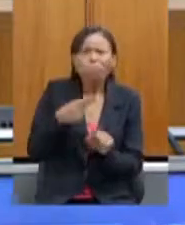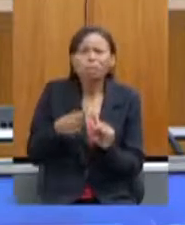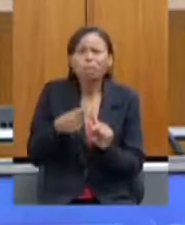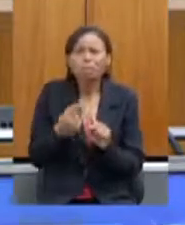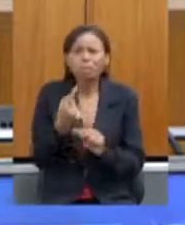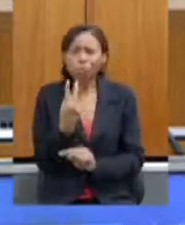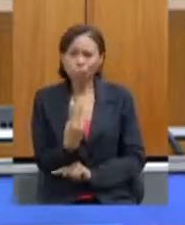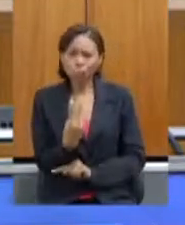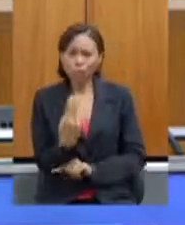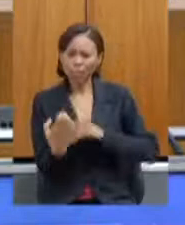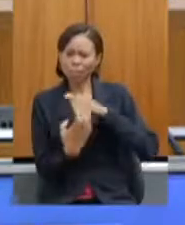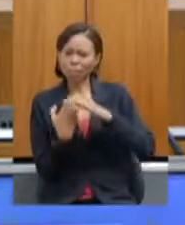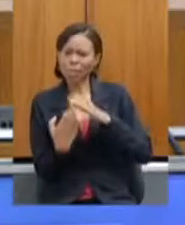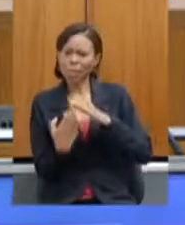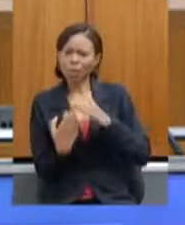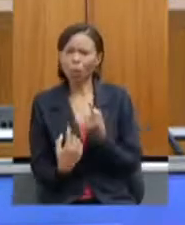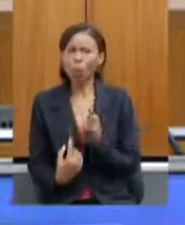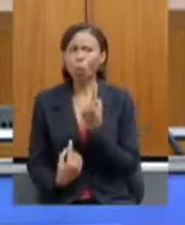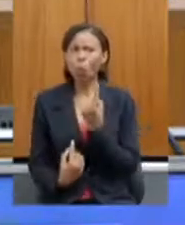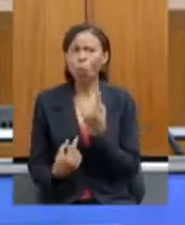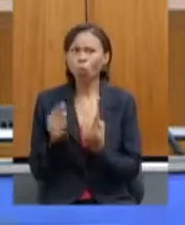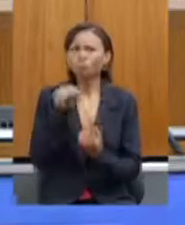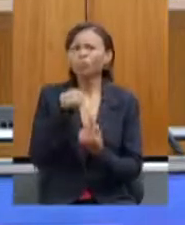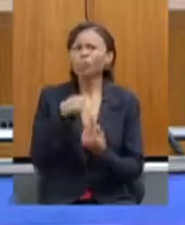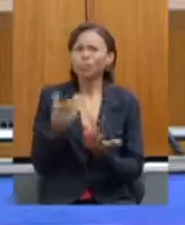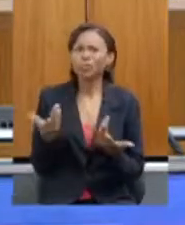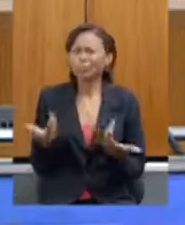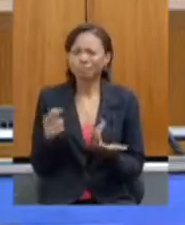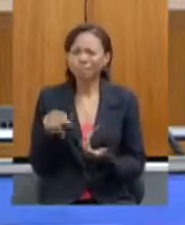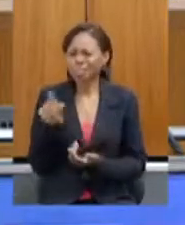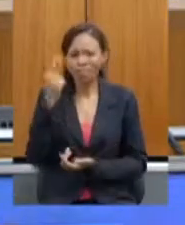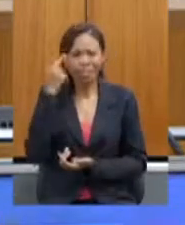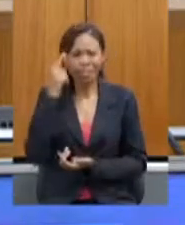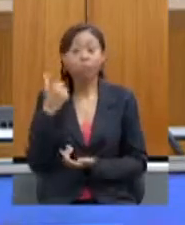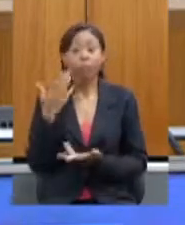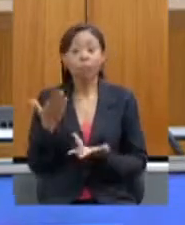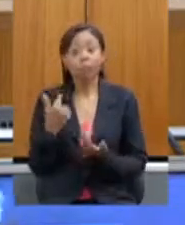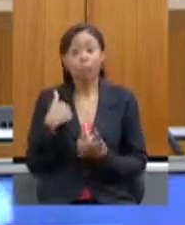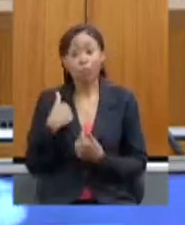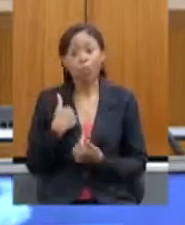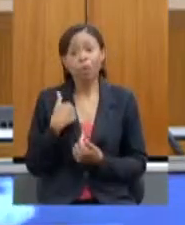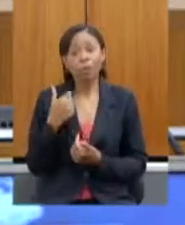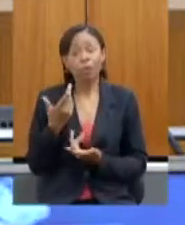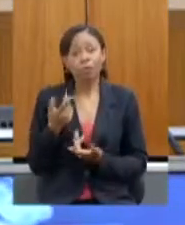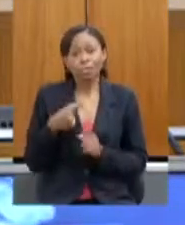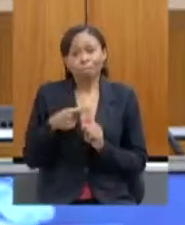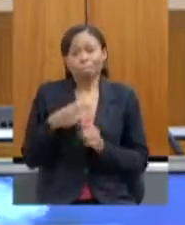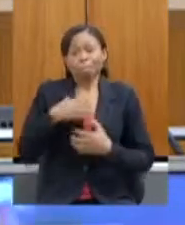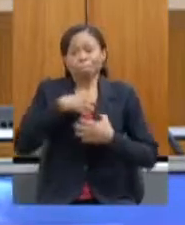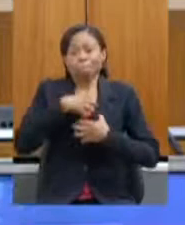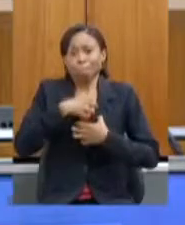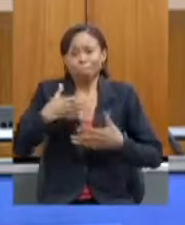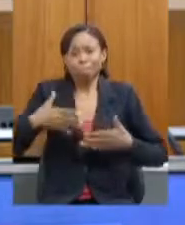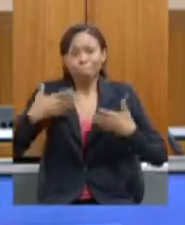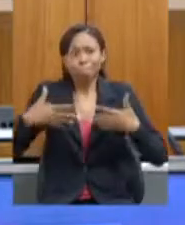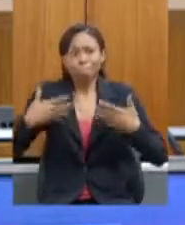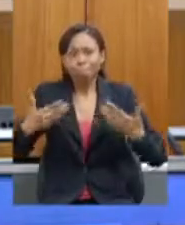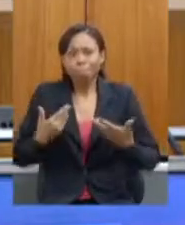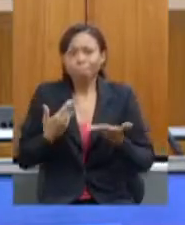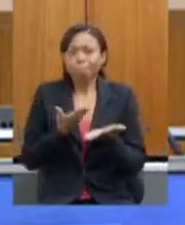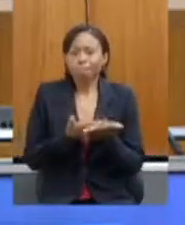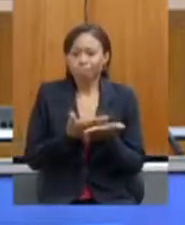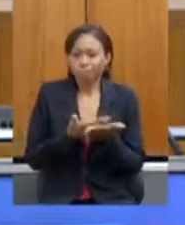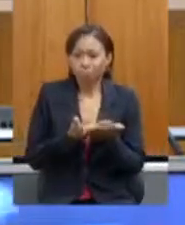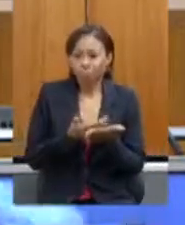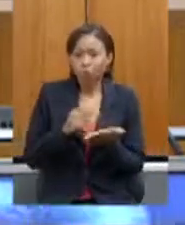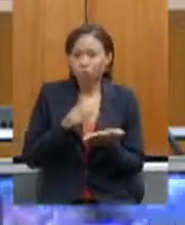eu vejo muito otimismo esses estudos que estão sendo feitos eu vejo que é claro